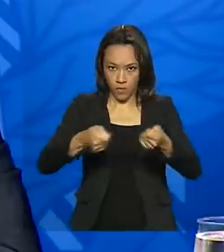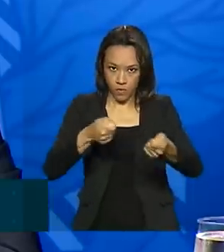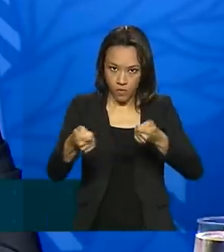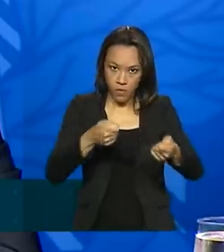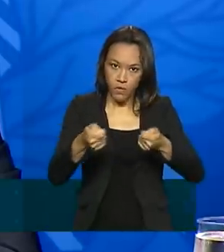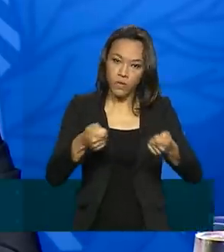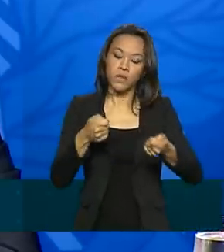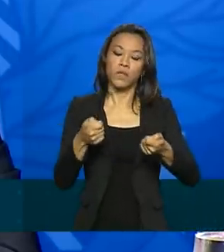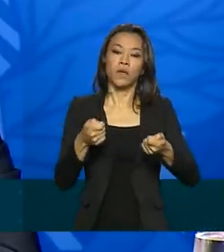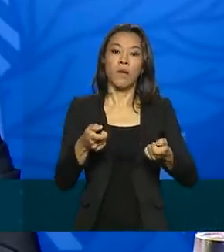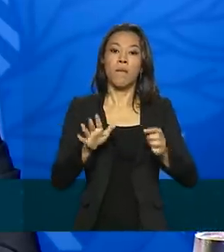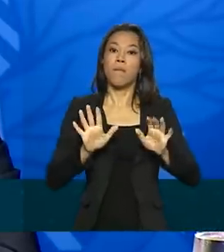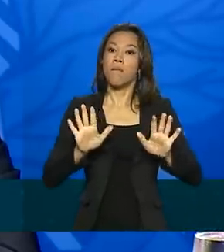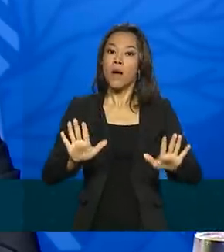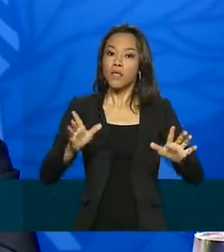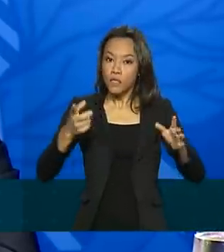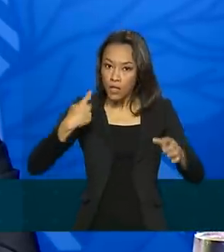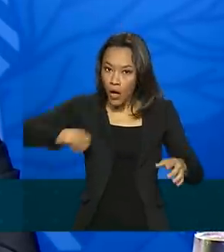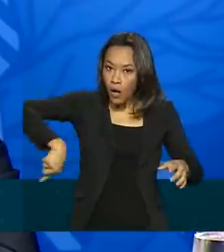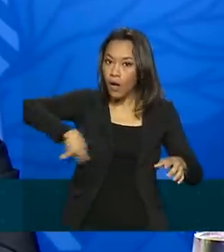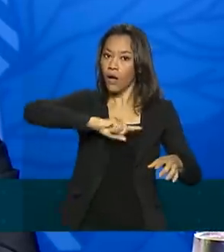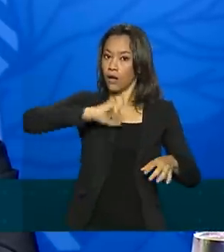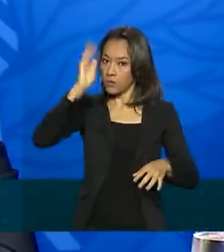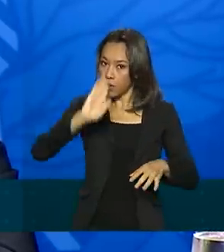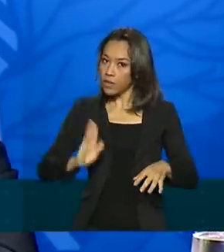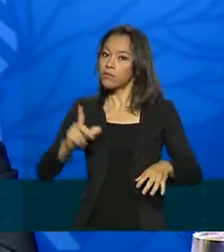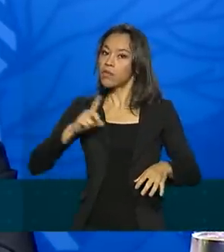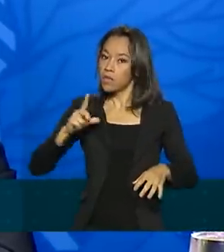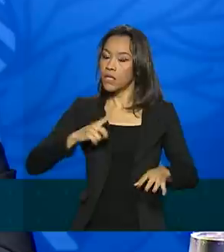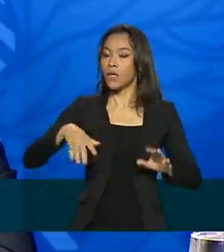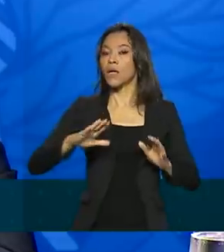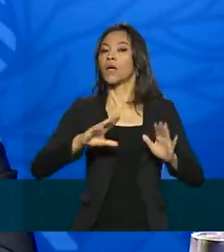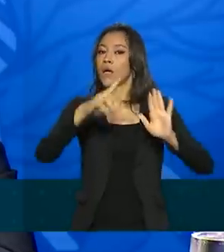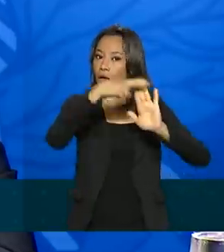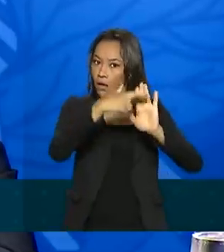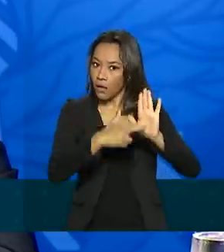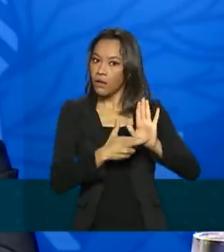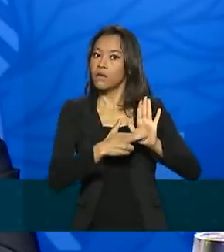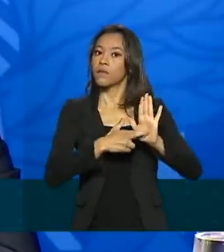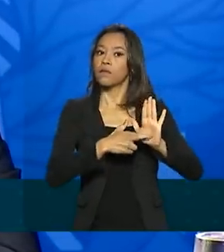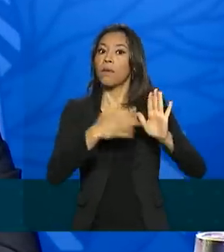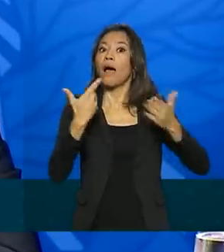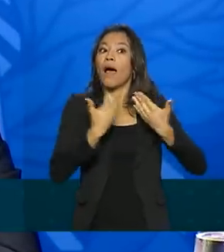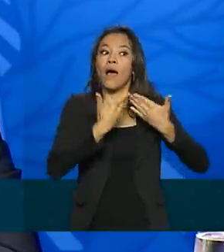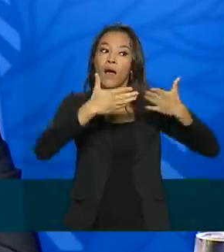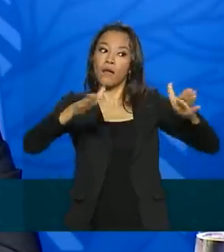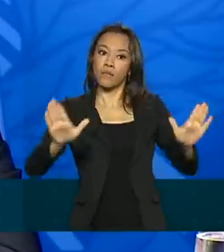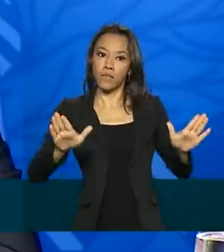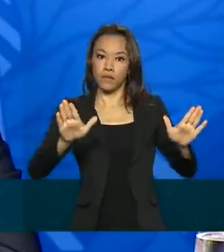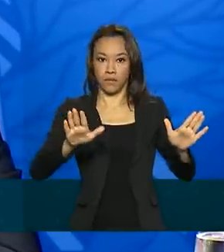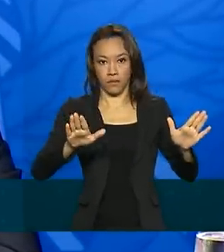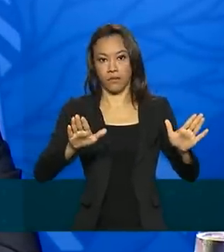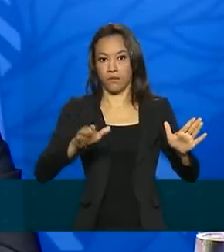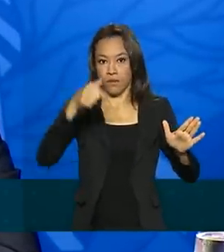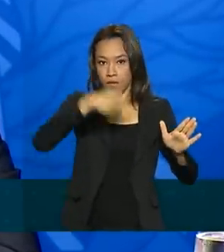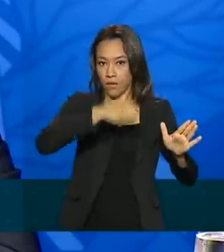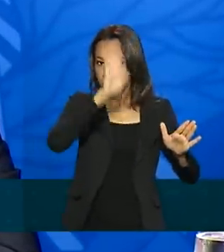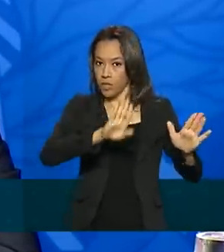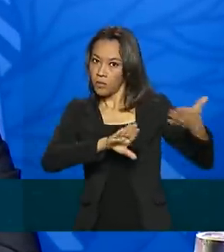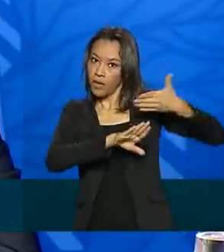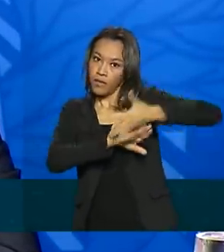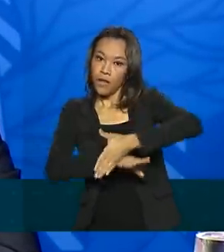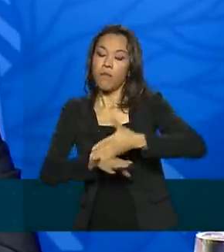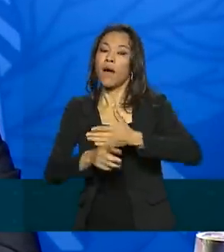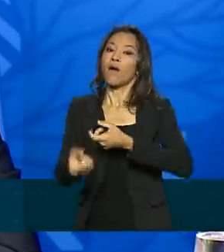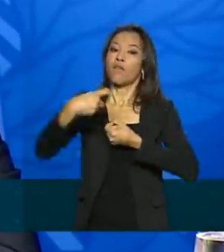mas nós temos que tomar algumas atitudes para a reabertura das nossas fronteiras por conta da nossa retomada